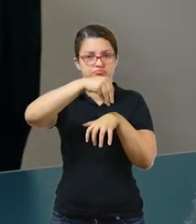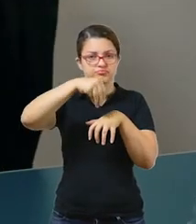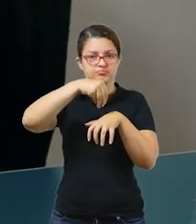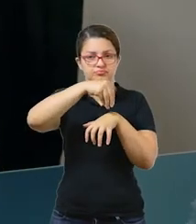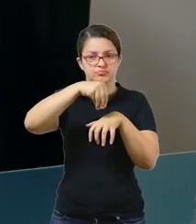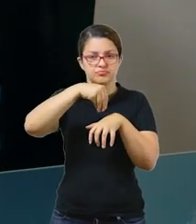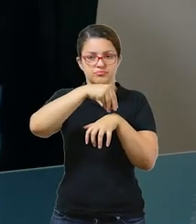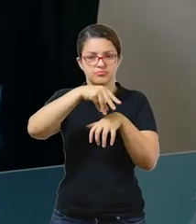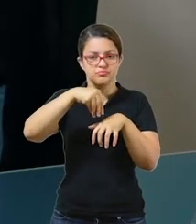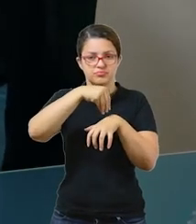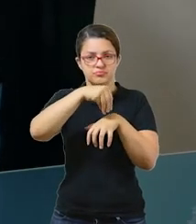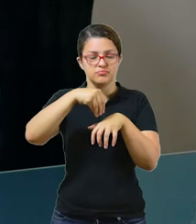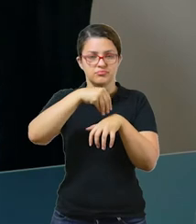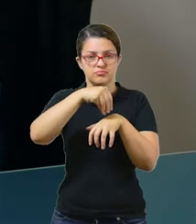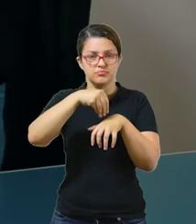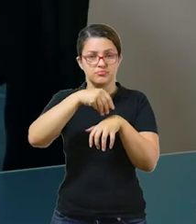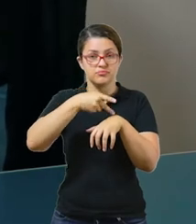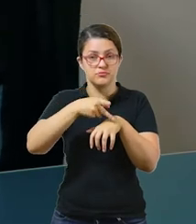passo.